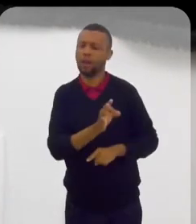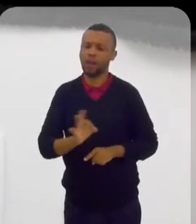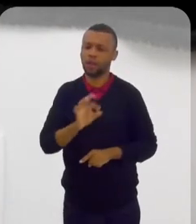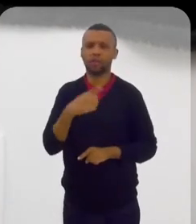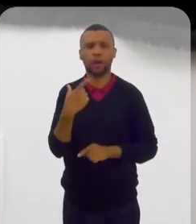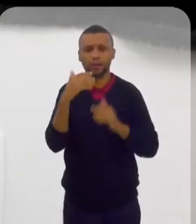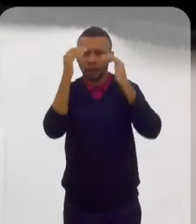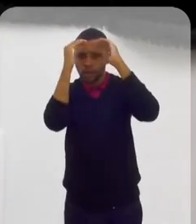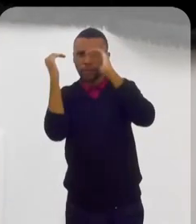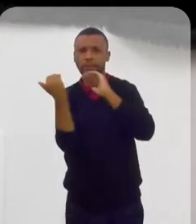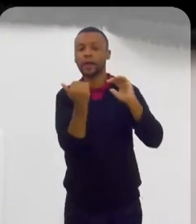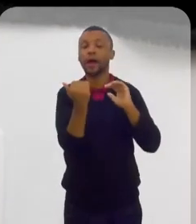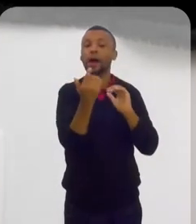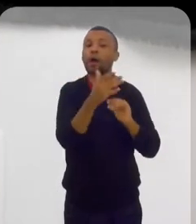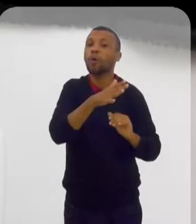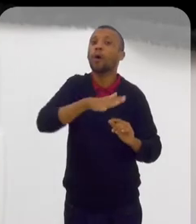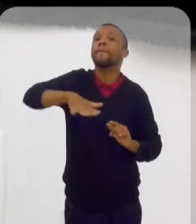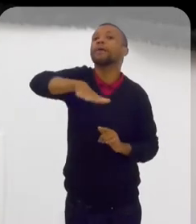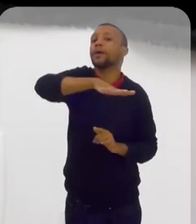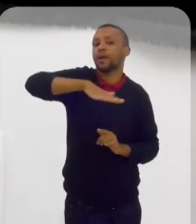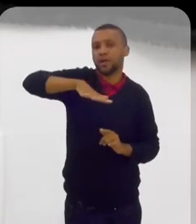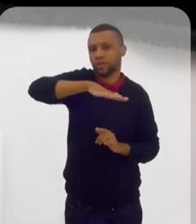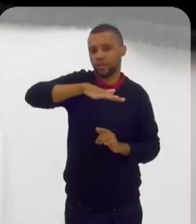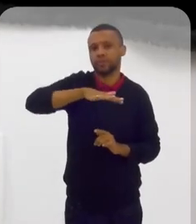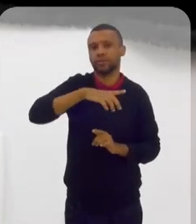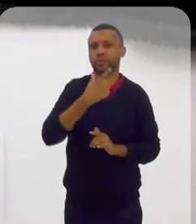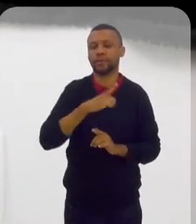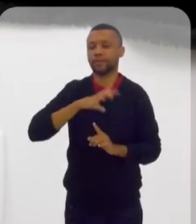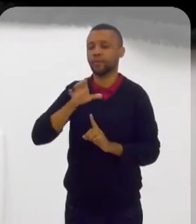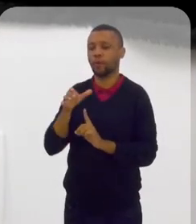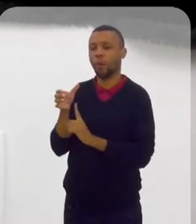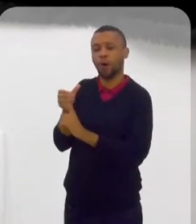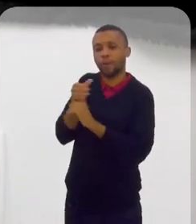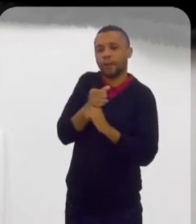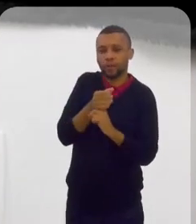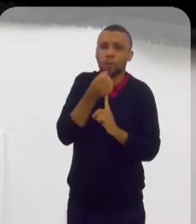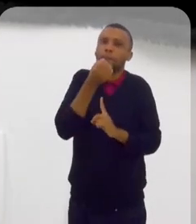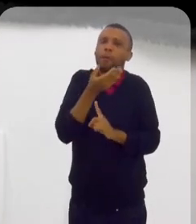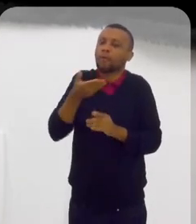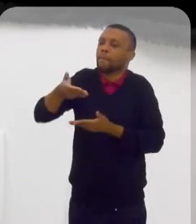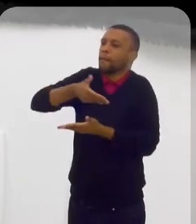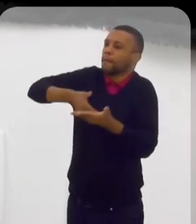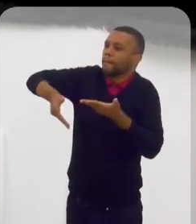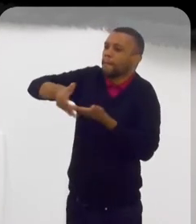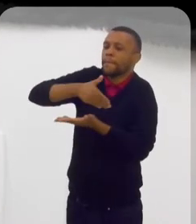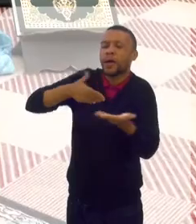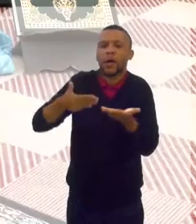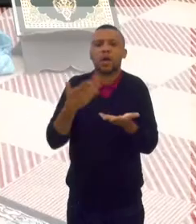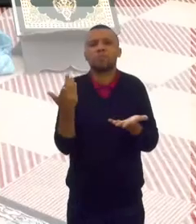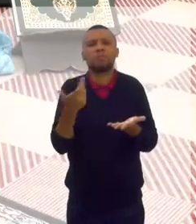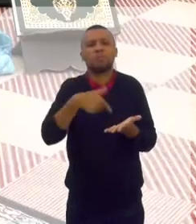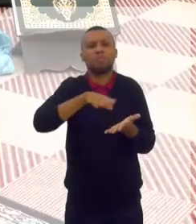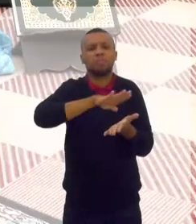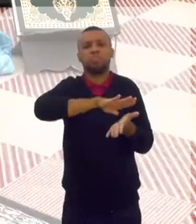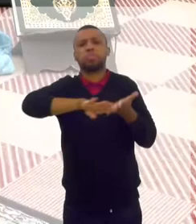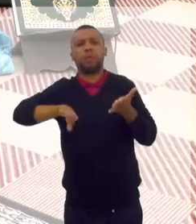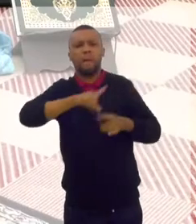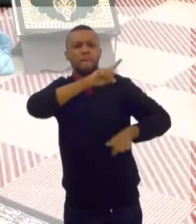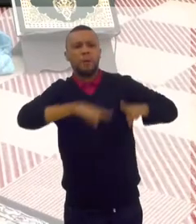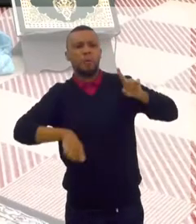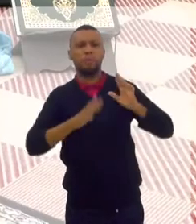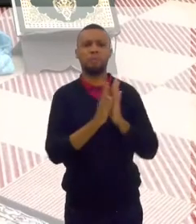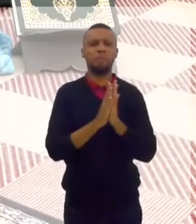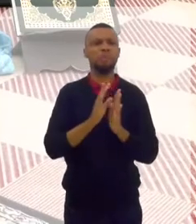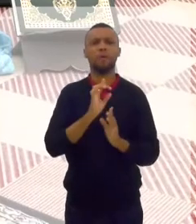precisa respeitar o meio que a gente está. A gente teve um acolhimento positivo. Eu não estaria aí tirando ela desse momento.